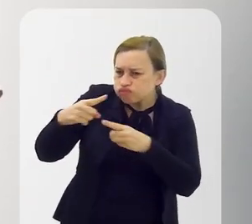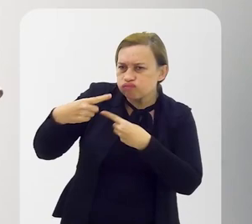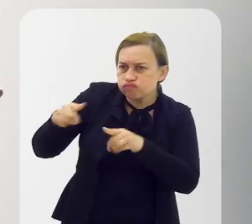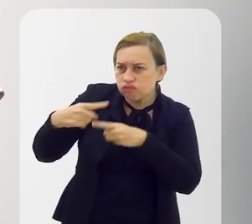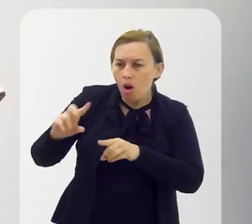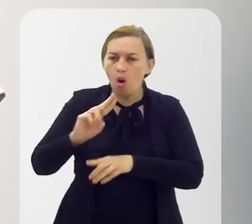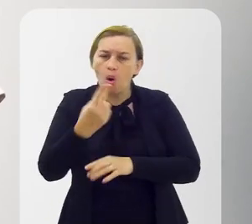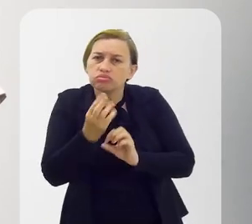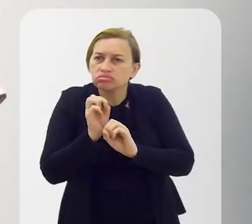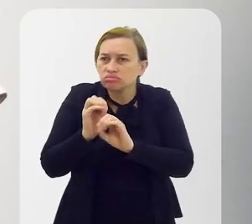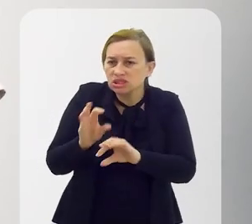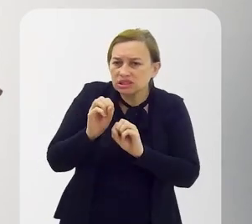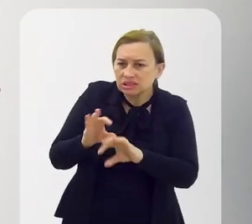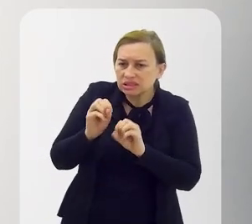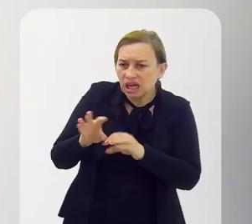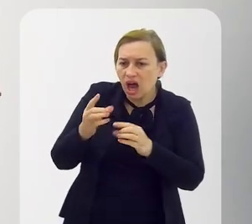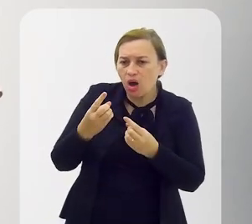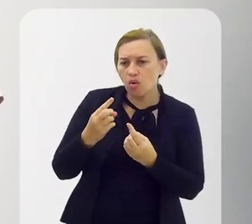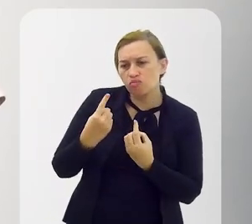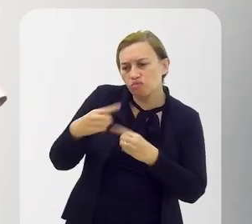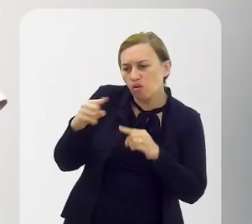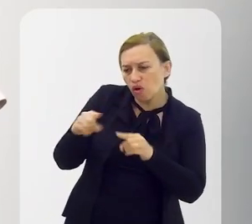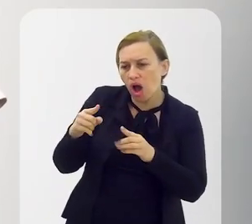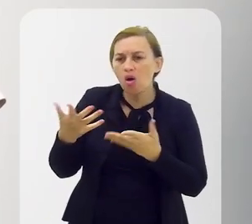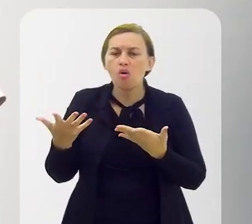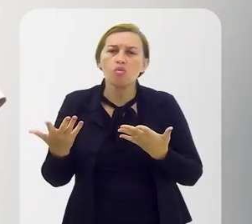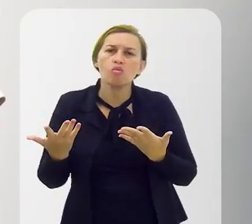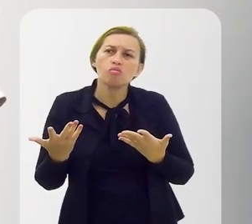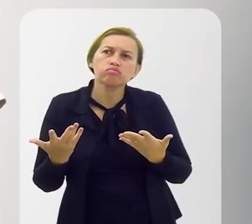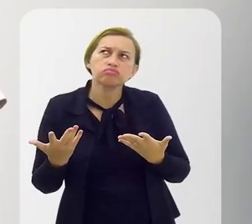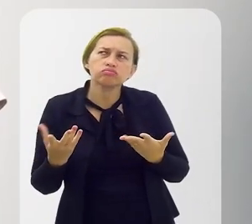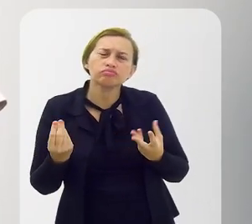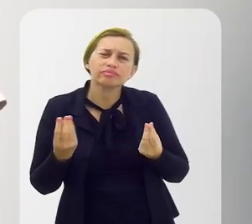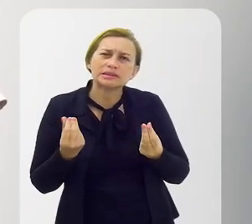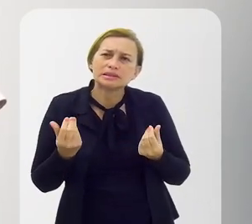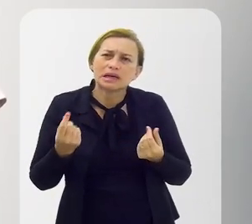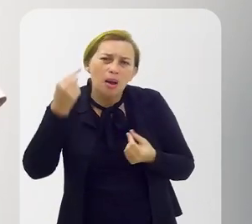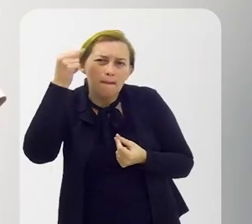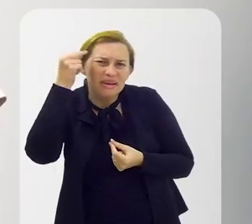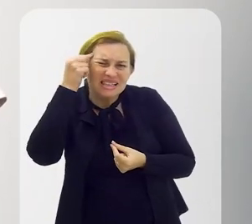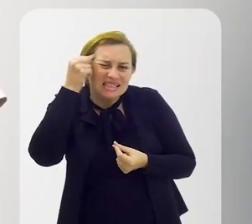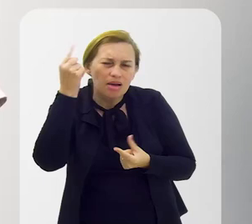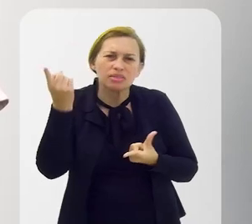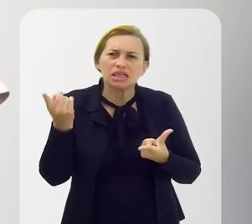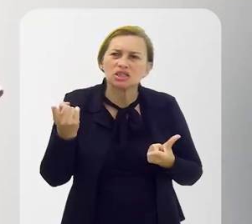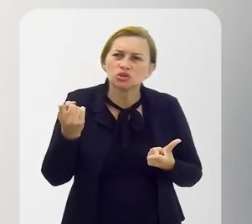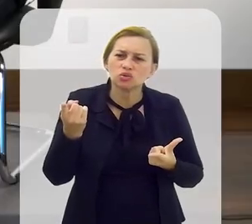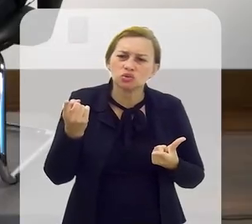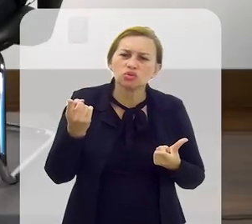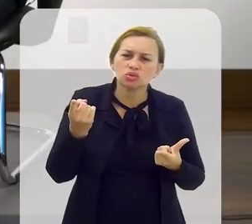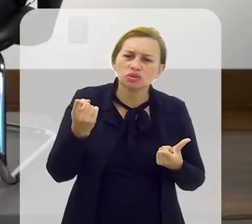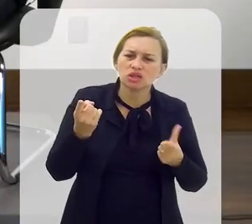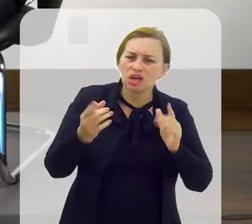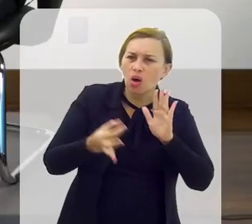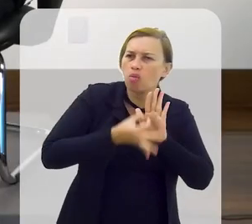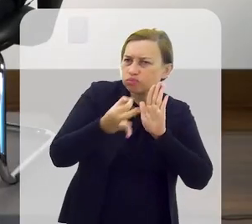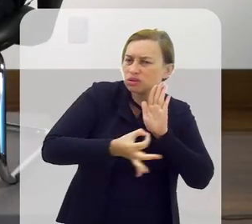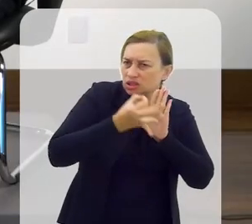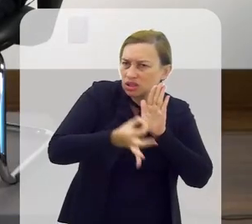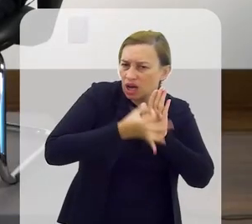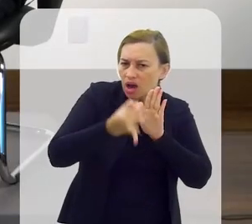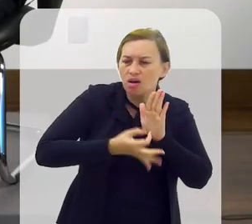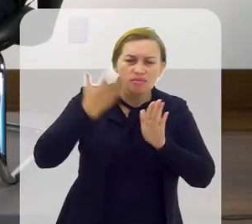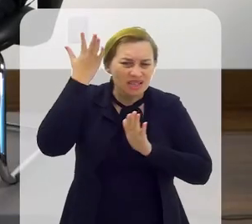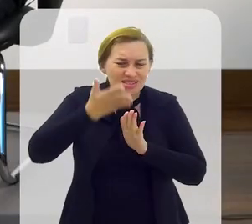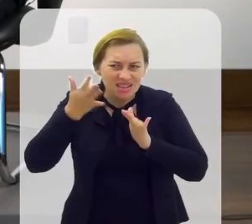provocar, se não ensinar, pelo menos provocar um pensamento, um pensamento crítico